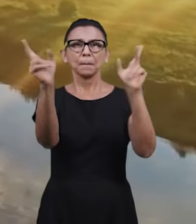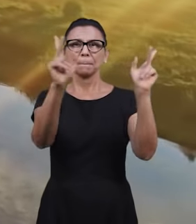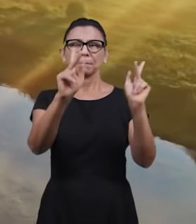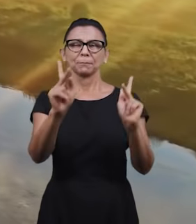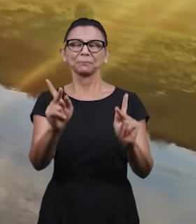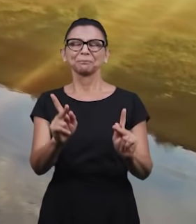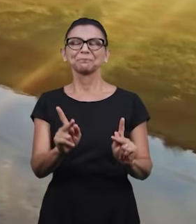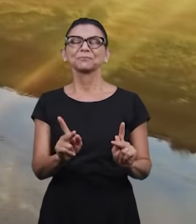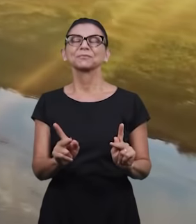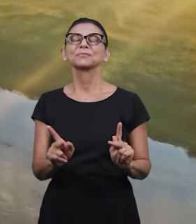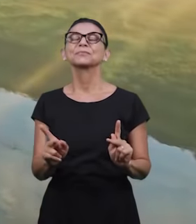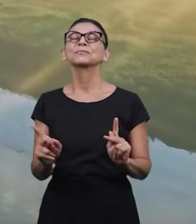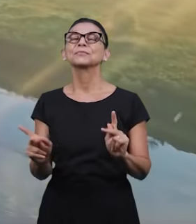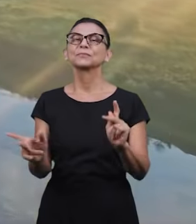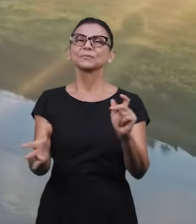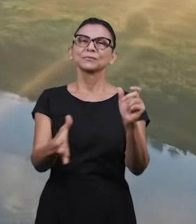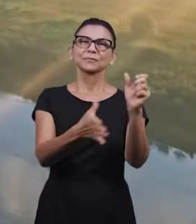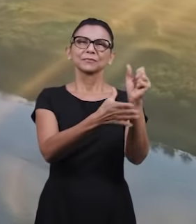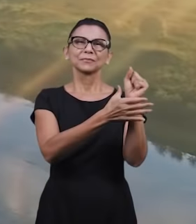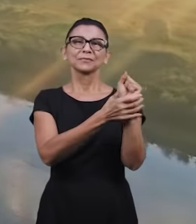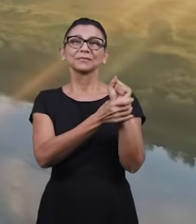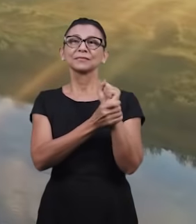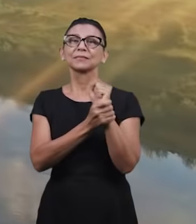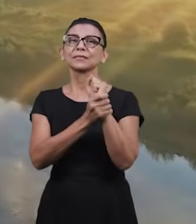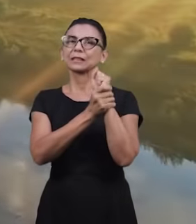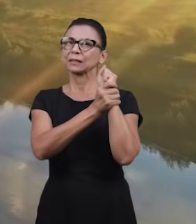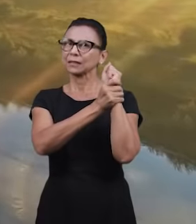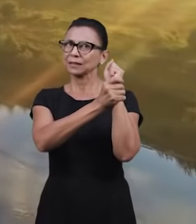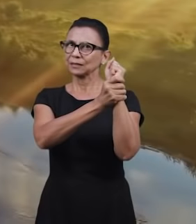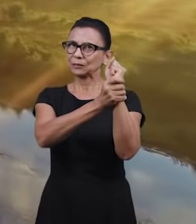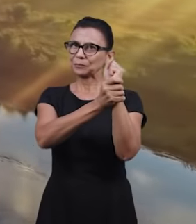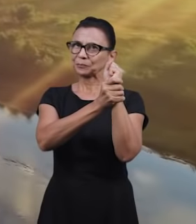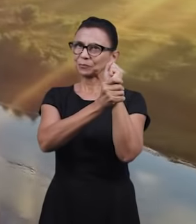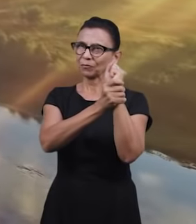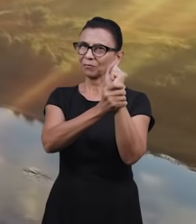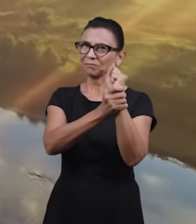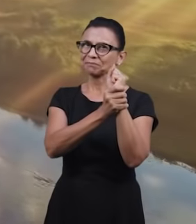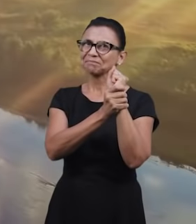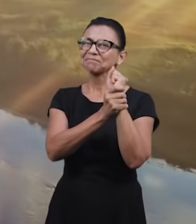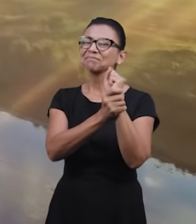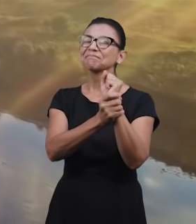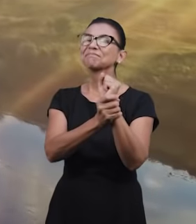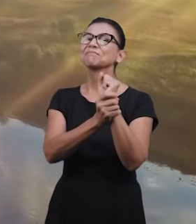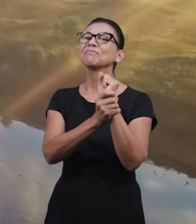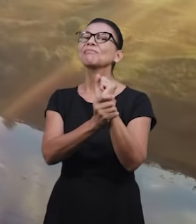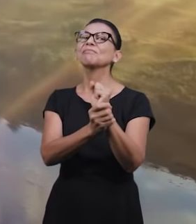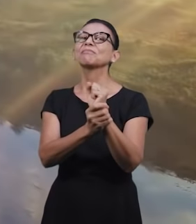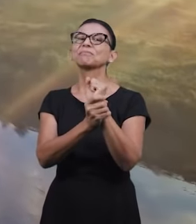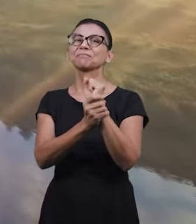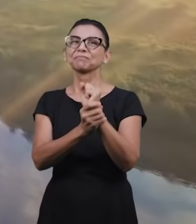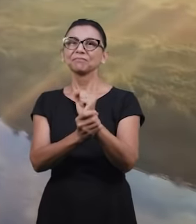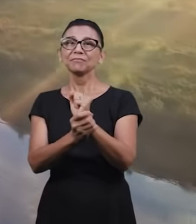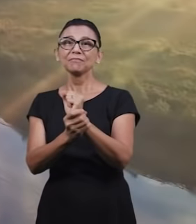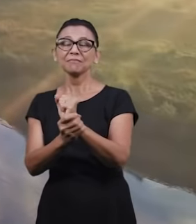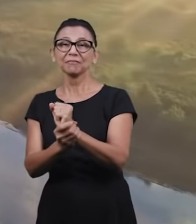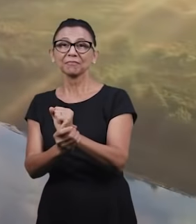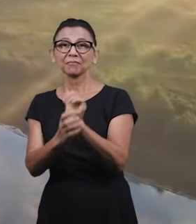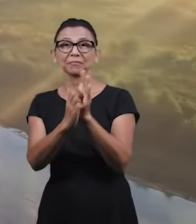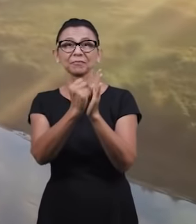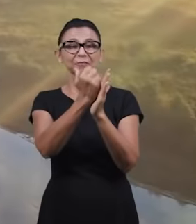Clamarei, é paz e paz e segurança.